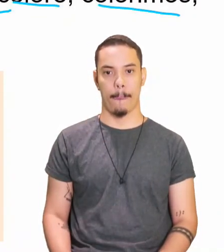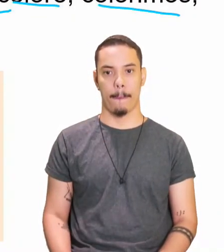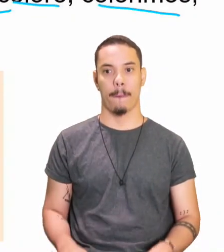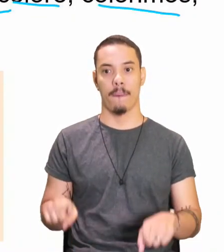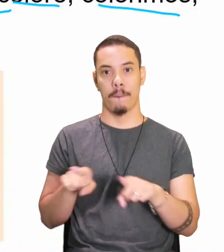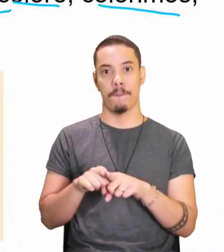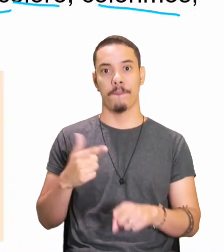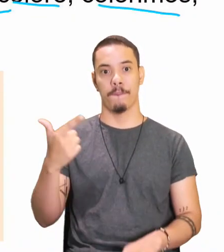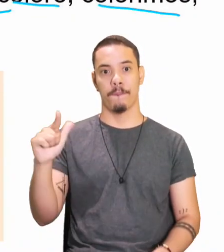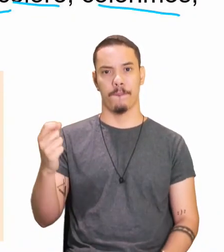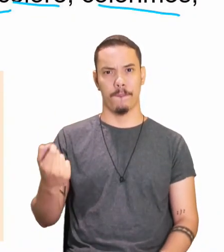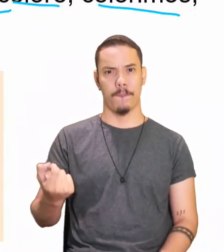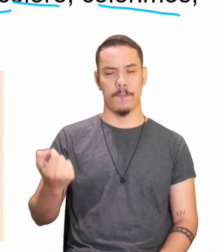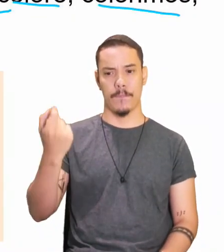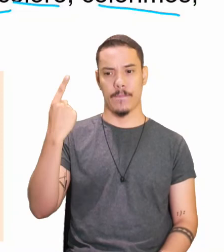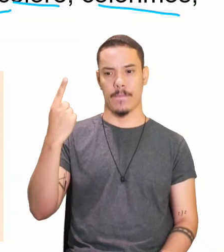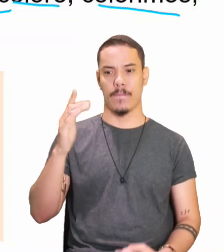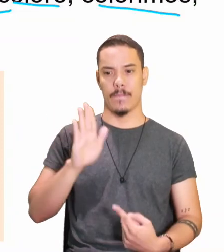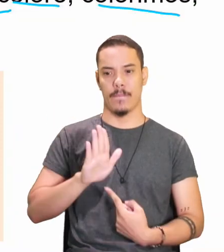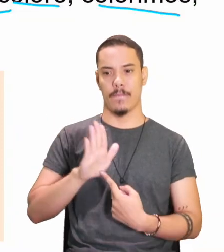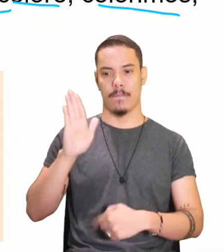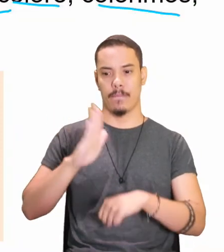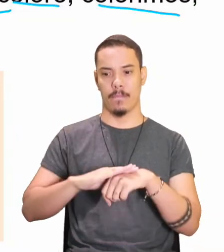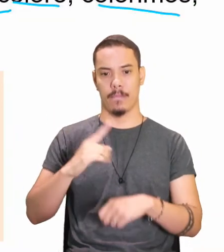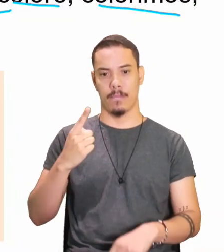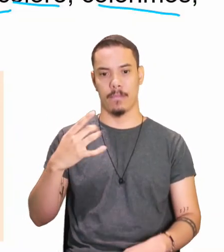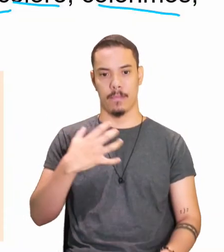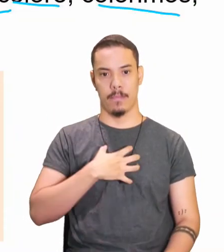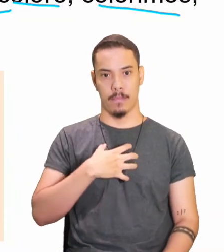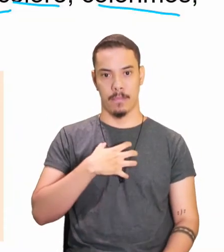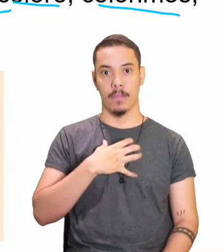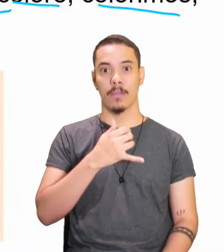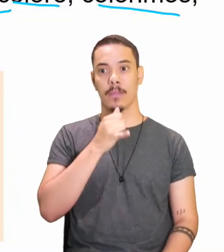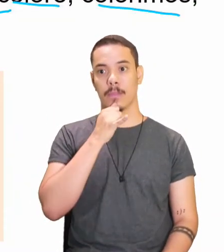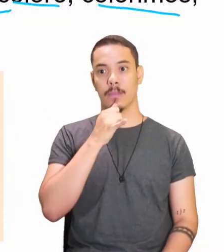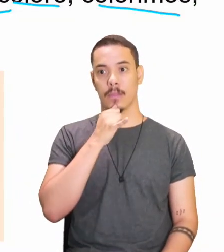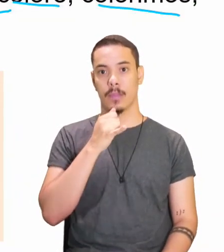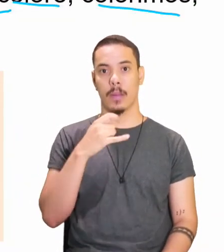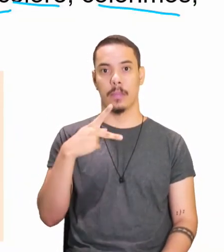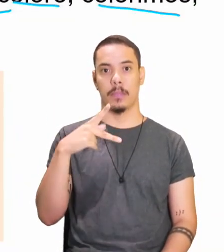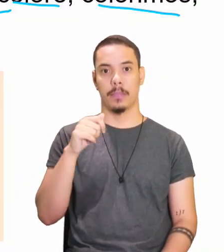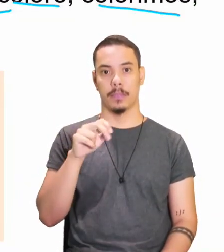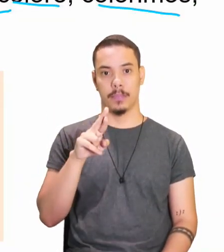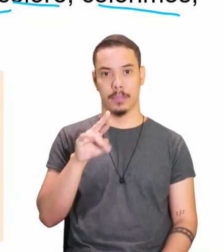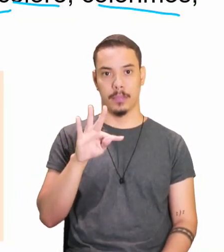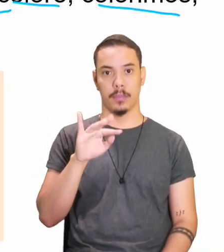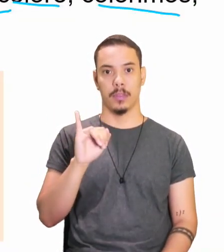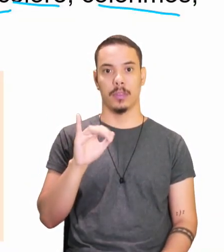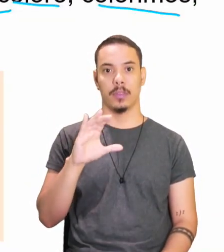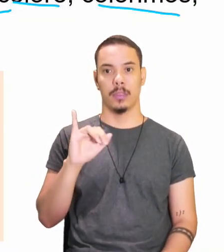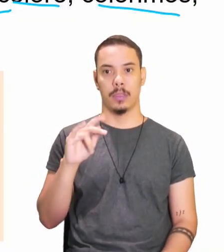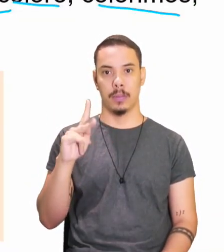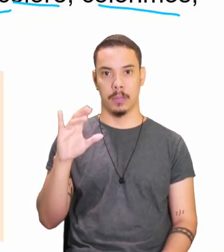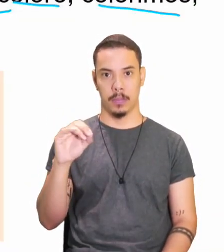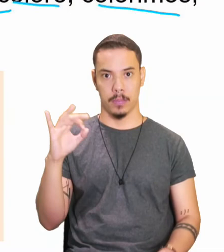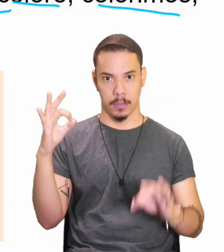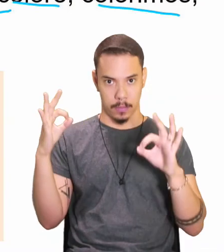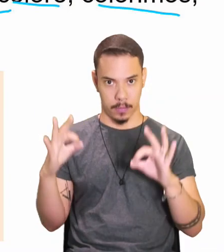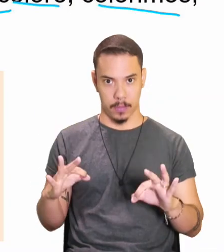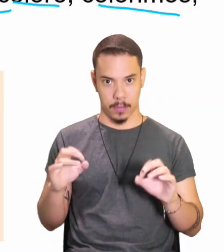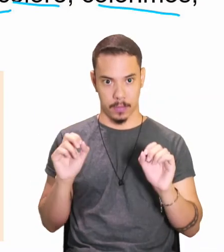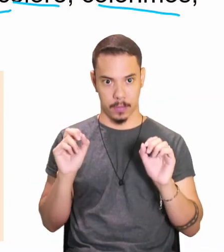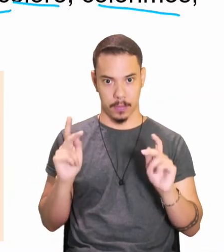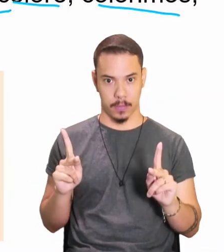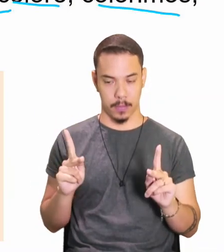anormal, né? Que apresenta mar de uma forma, por exemplo, no participo, tá certinho? Ok,